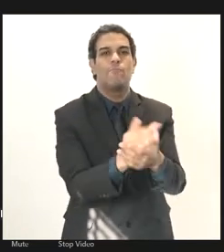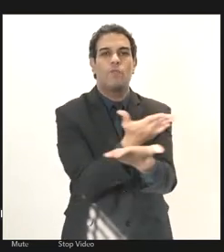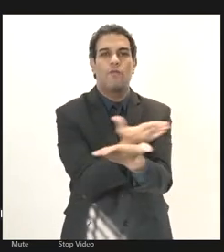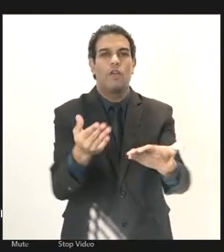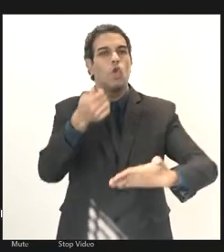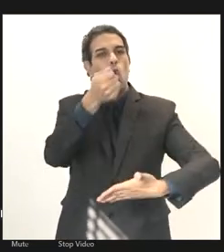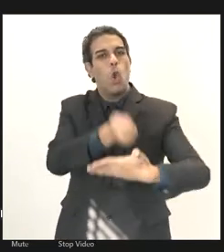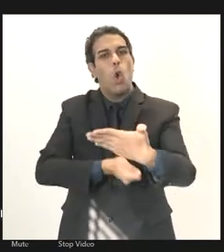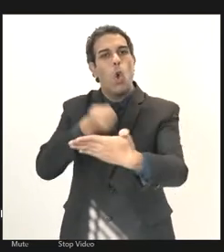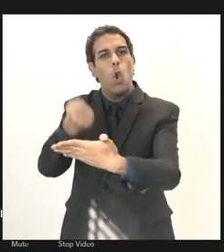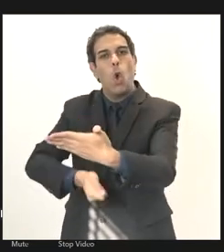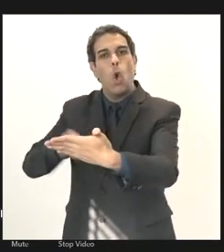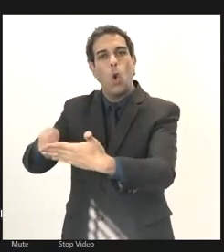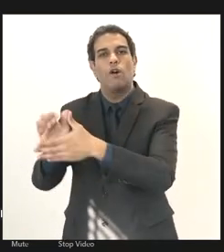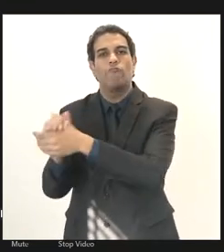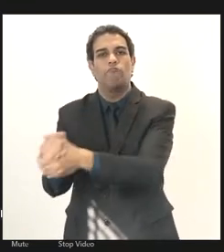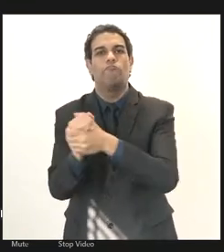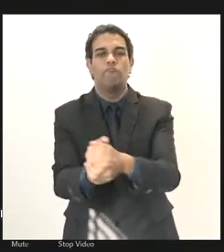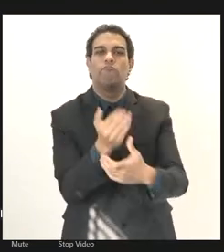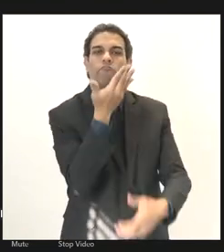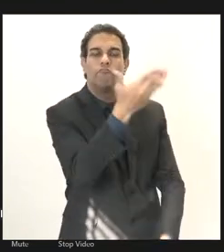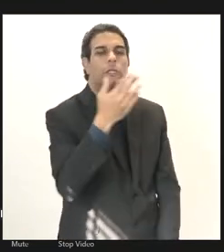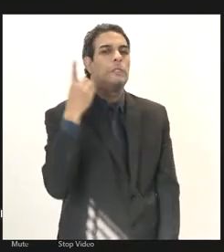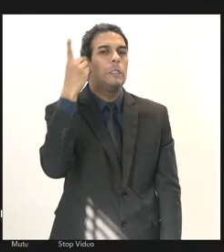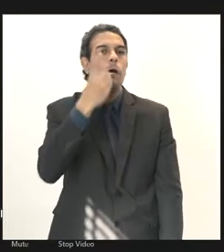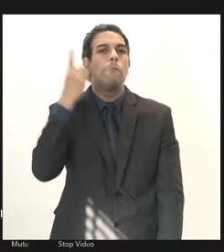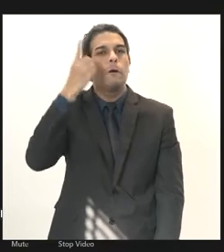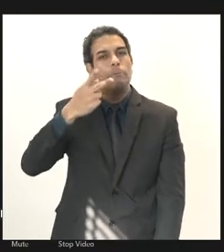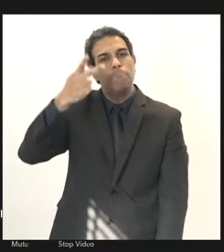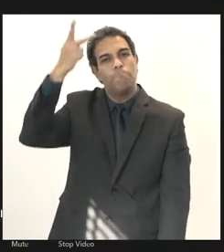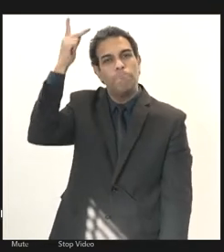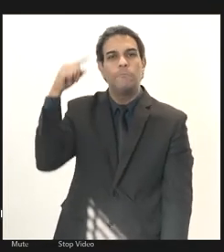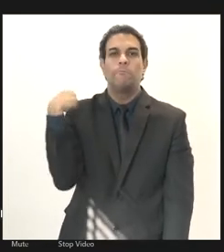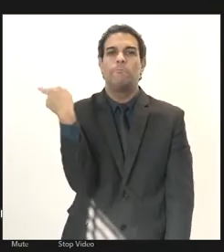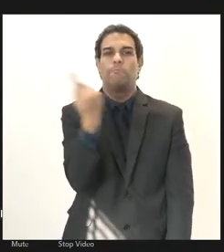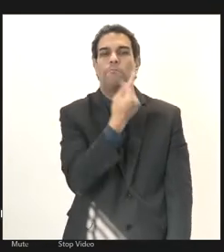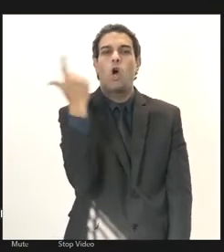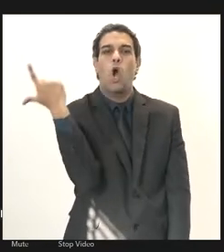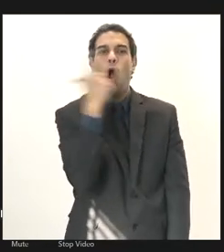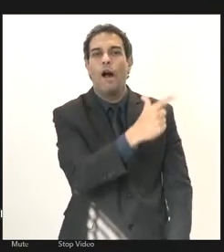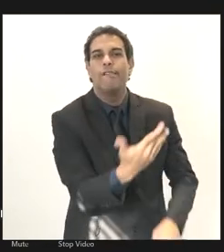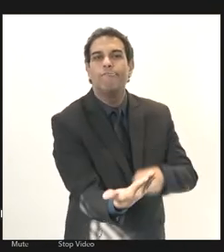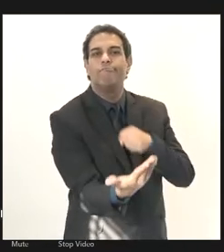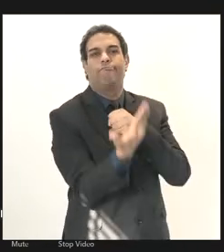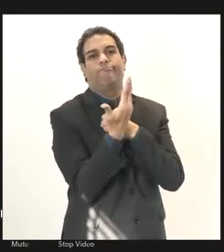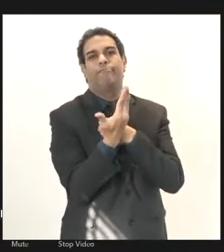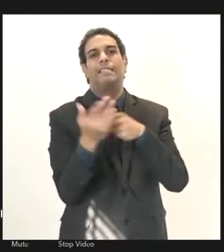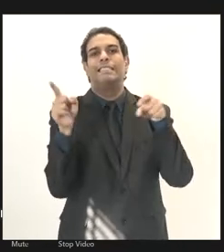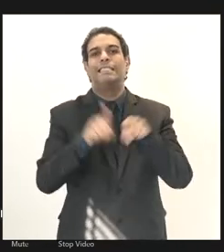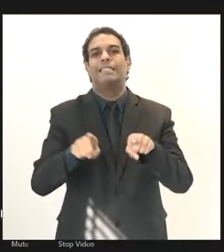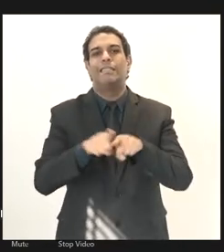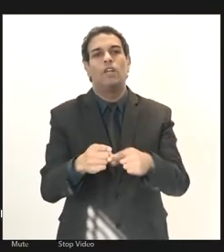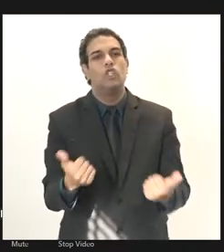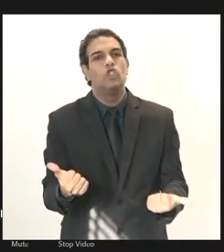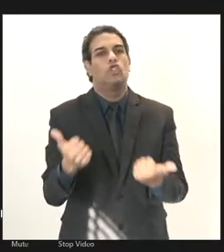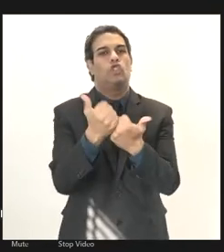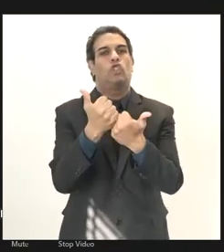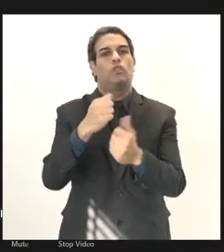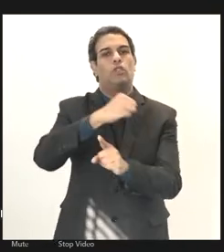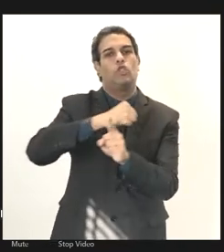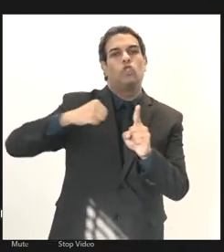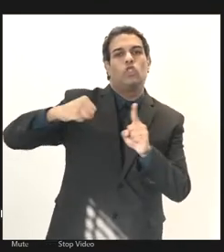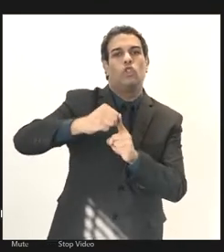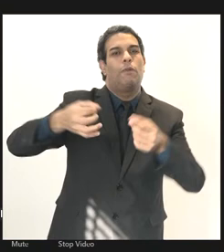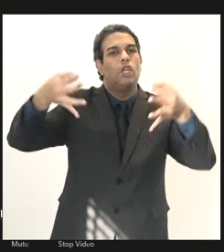luta parabéns ao senhor deputado Paulo Ramos por nos apoiar e na dedicação e nos ajudar na luta por uma sociedade